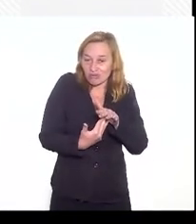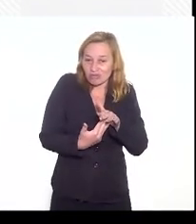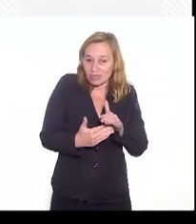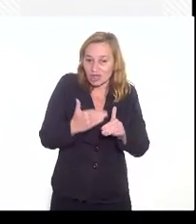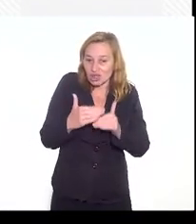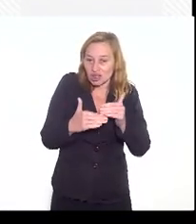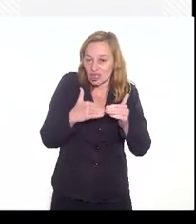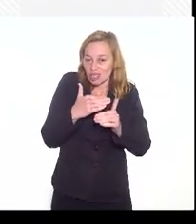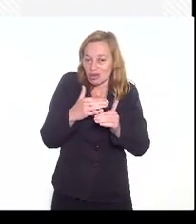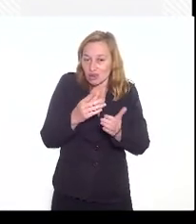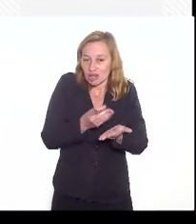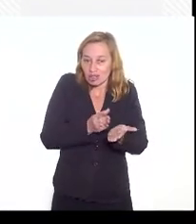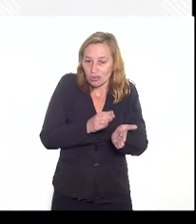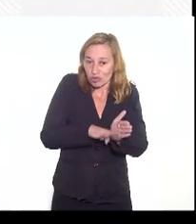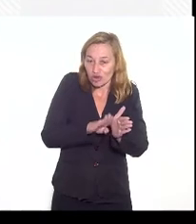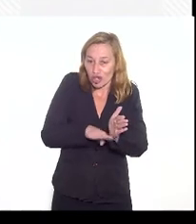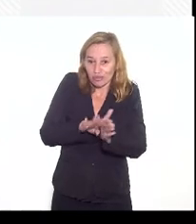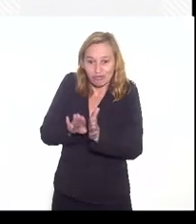despesas